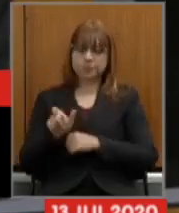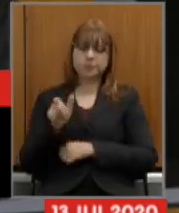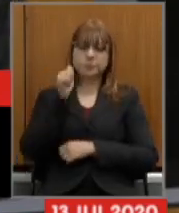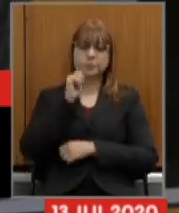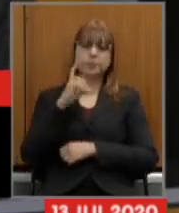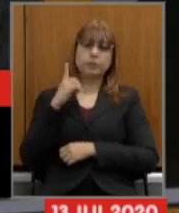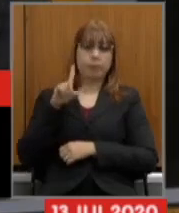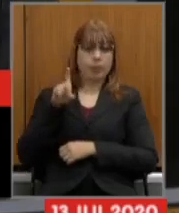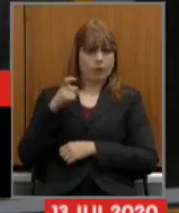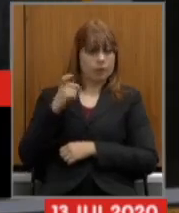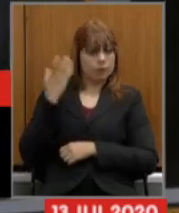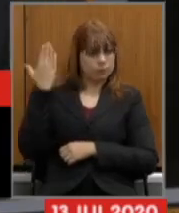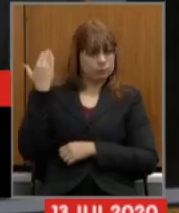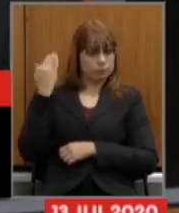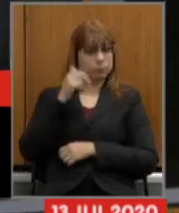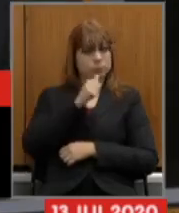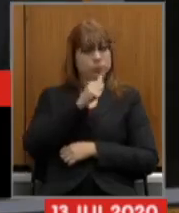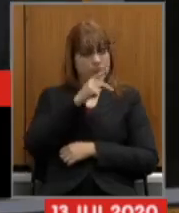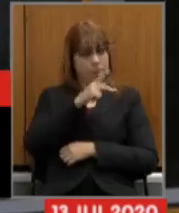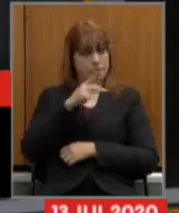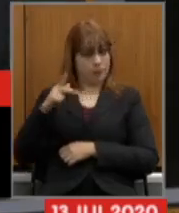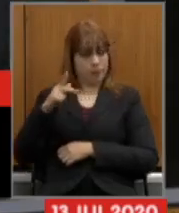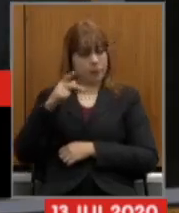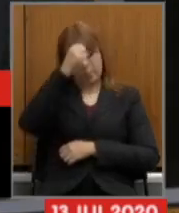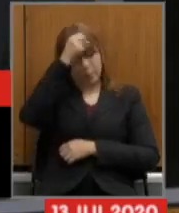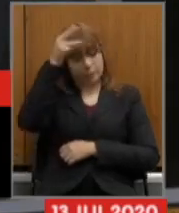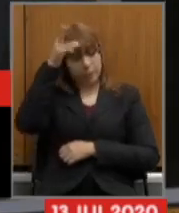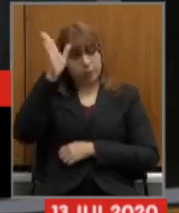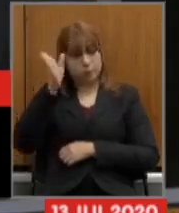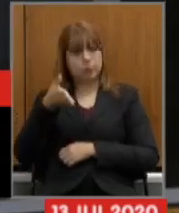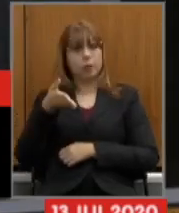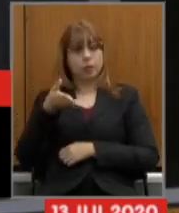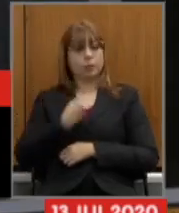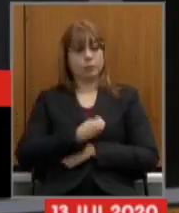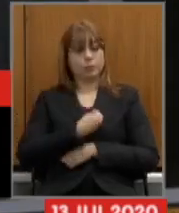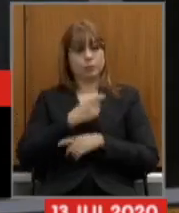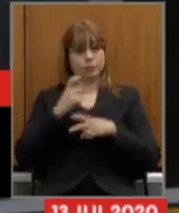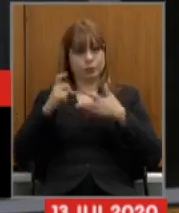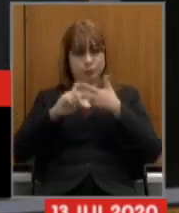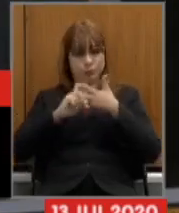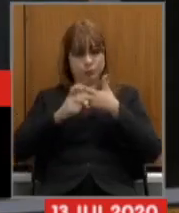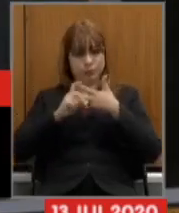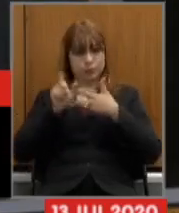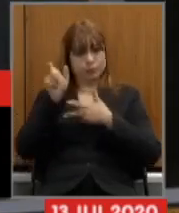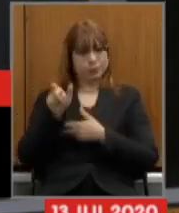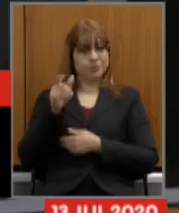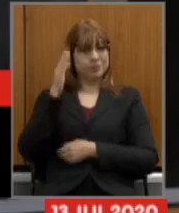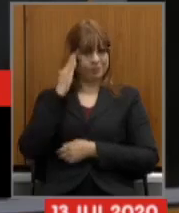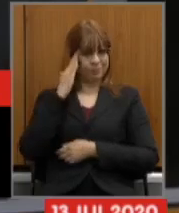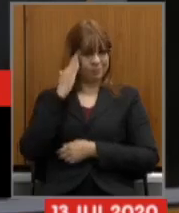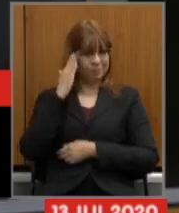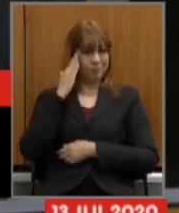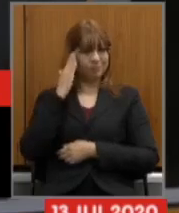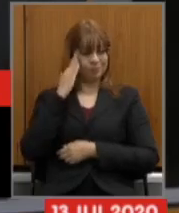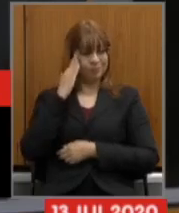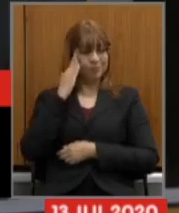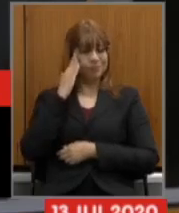já foi prefeita portanto participou do executivo a senhora sabe que quando